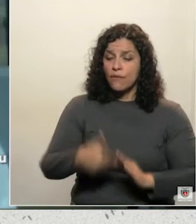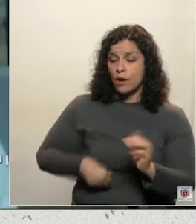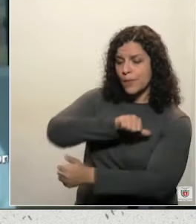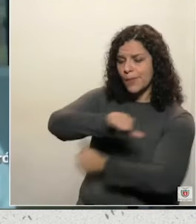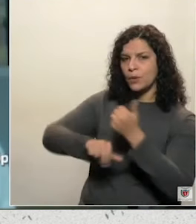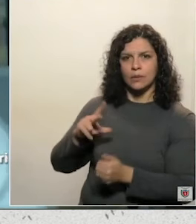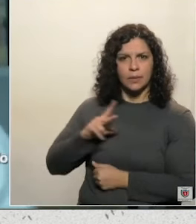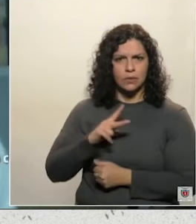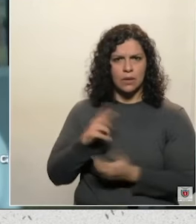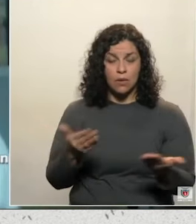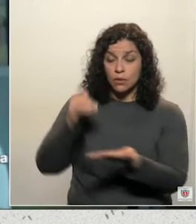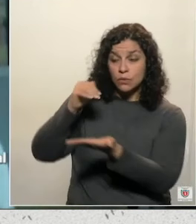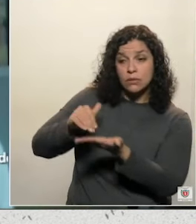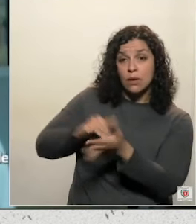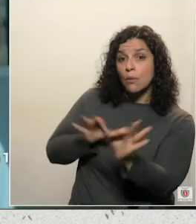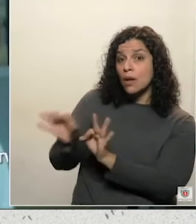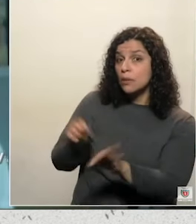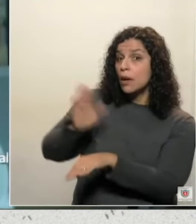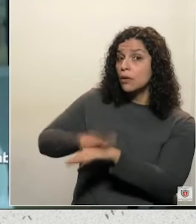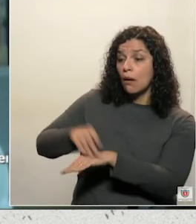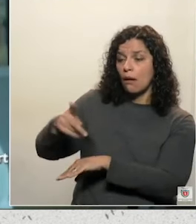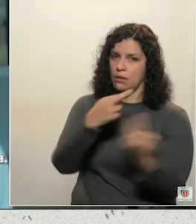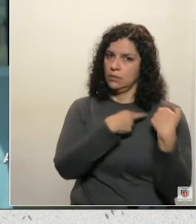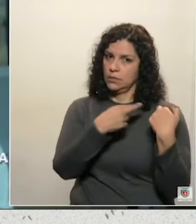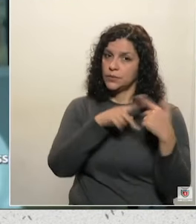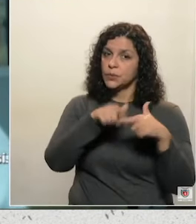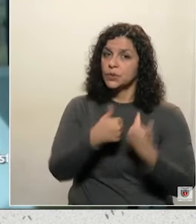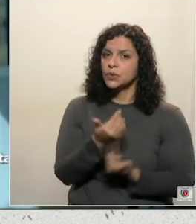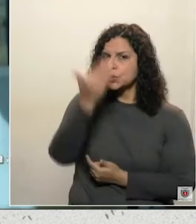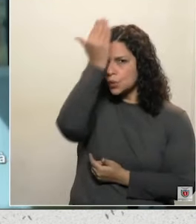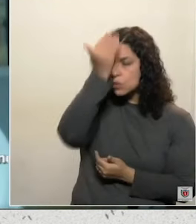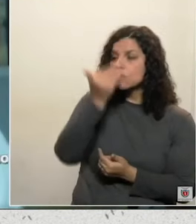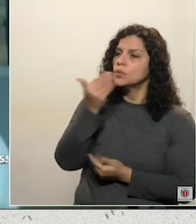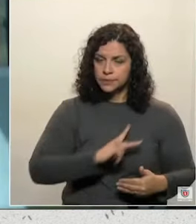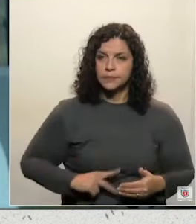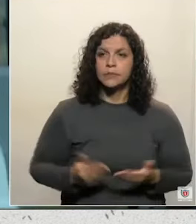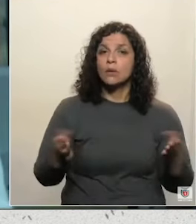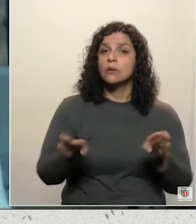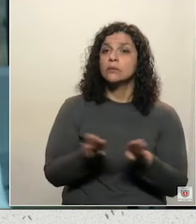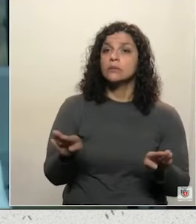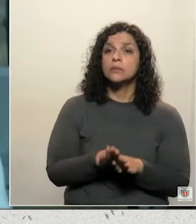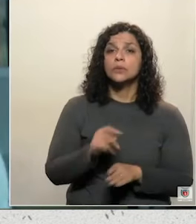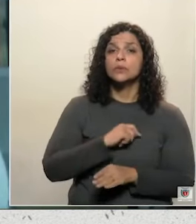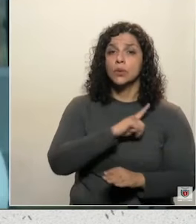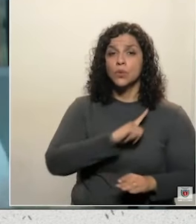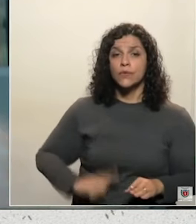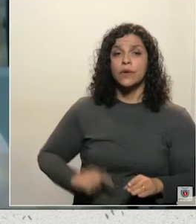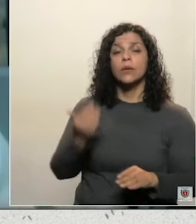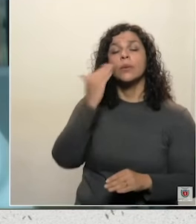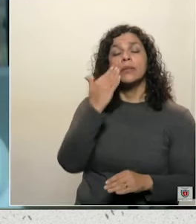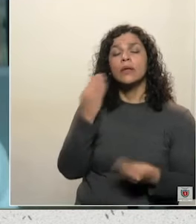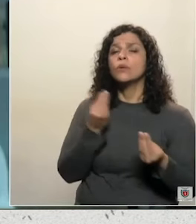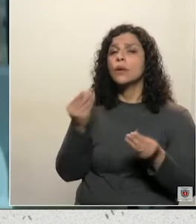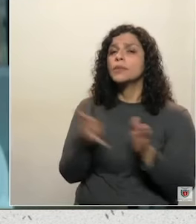obrigação da Secretaria de Planejamento. Então, pedimos ao líder que esse projeto seja retirado e que o governo se entenda, que haja